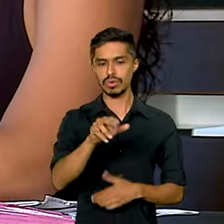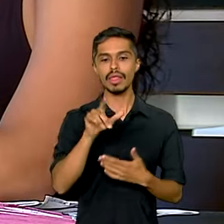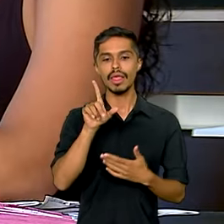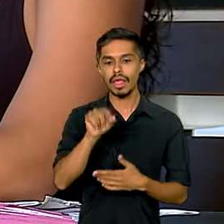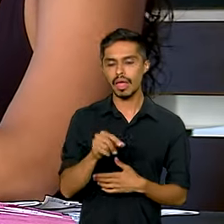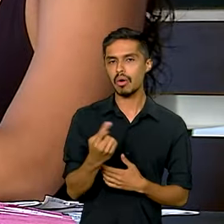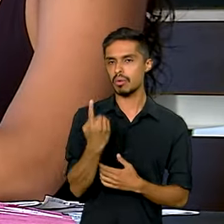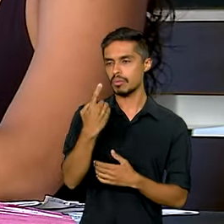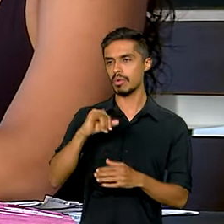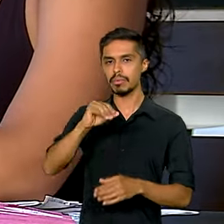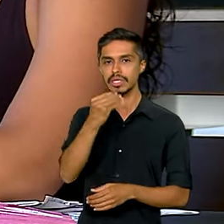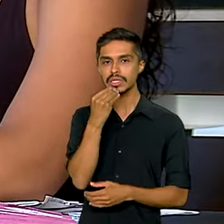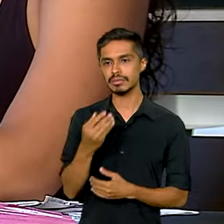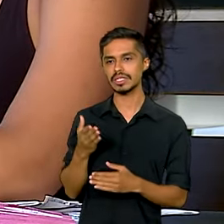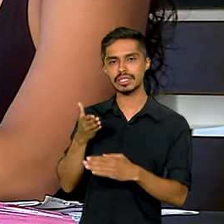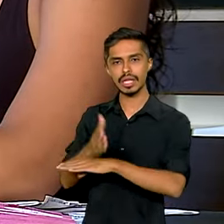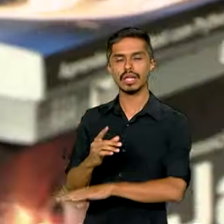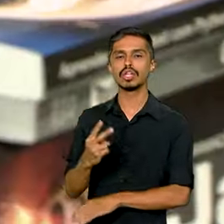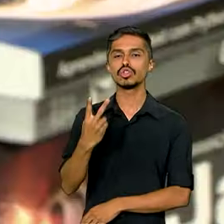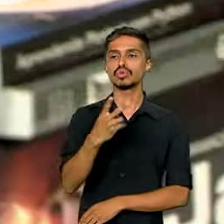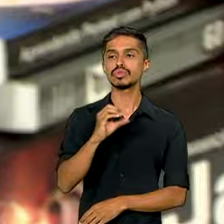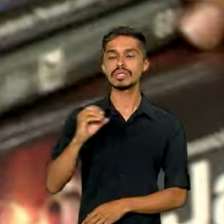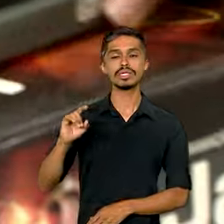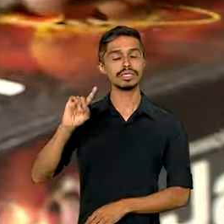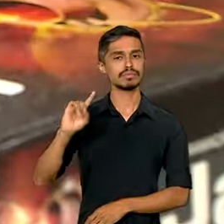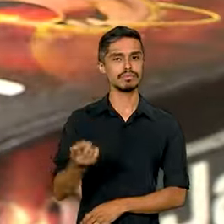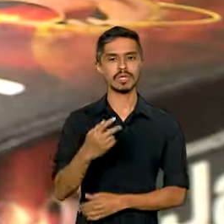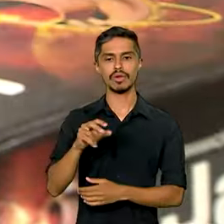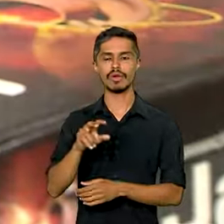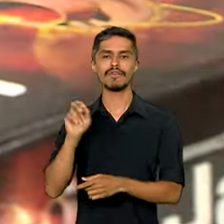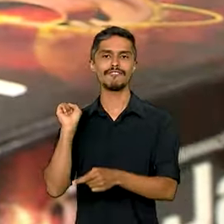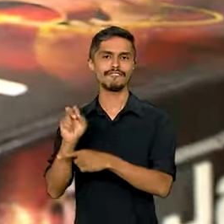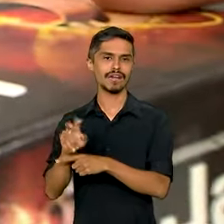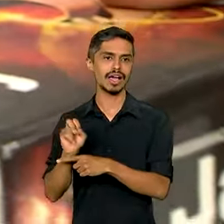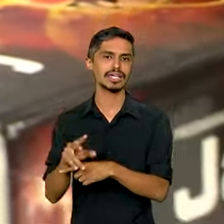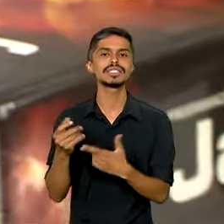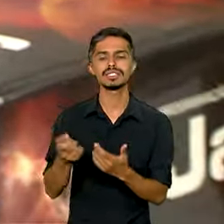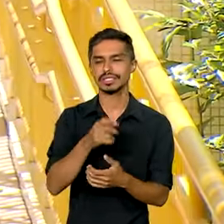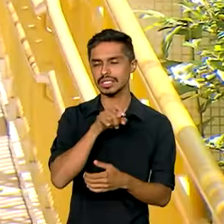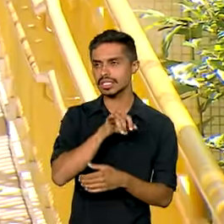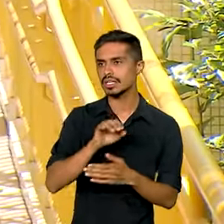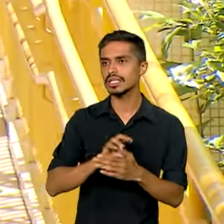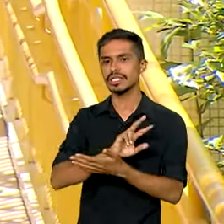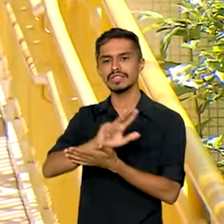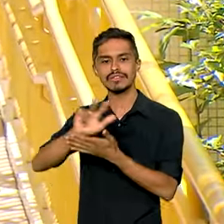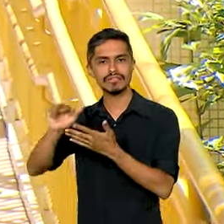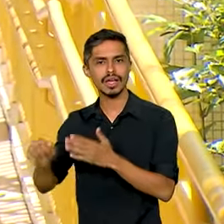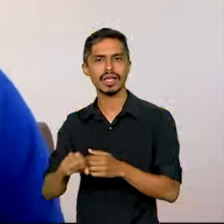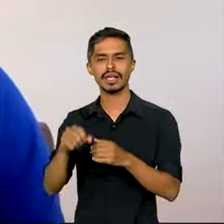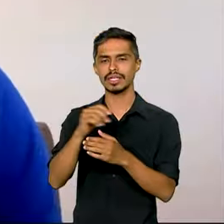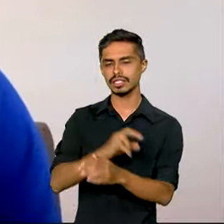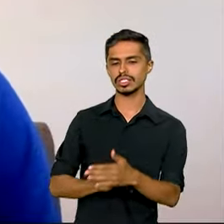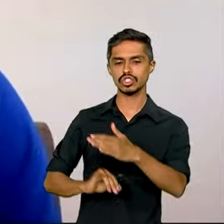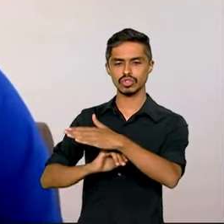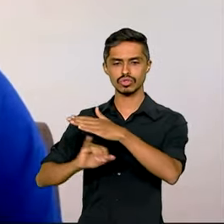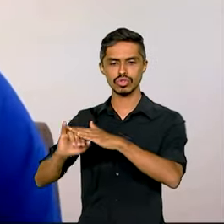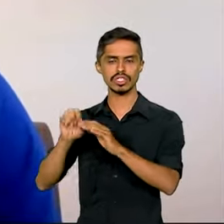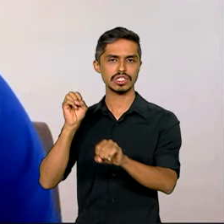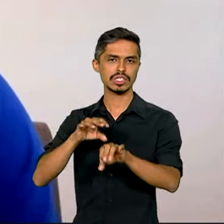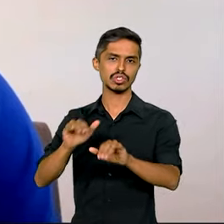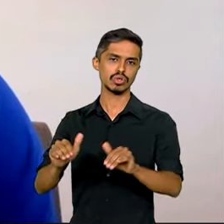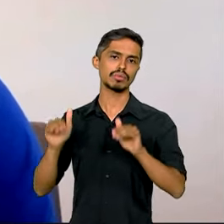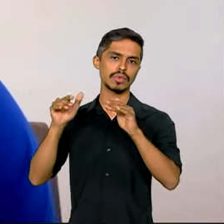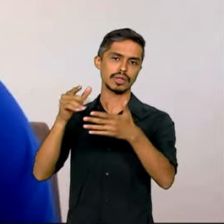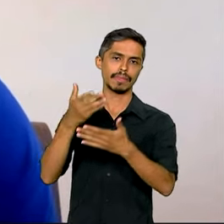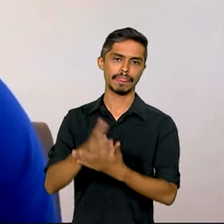das mais de 200 mil vagas oferecidas em 127 instituições de ensino superior do país. Comecei a estudar